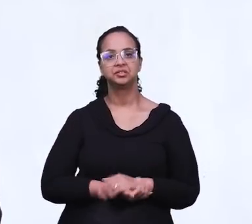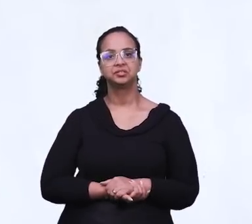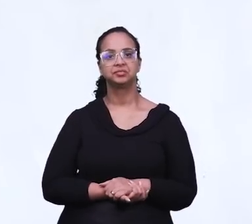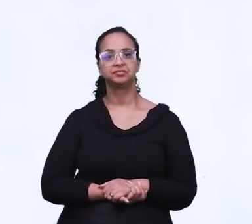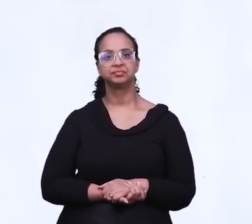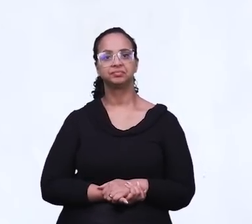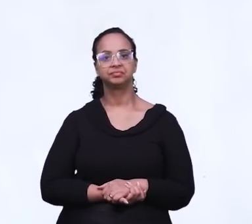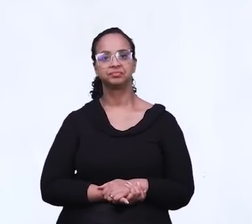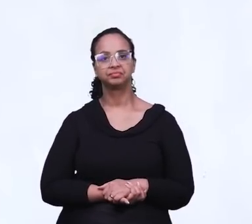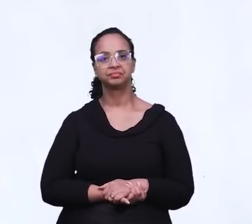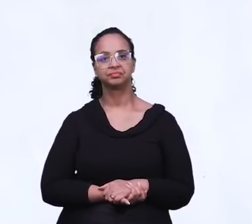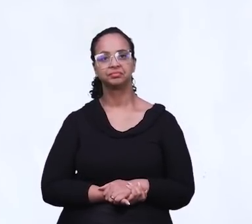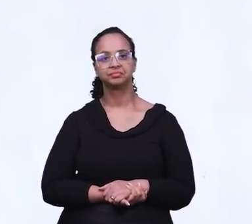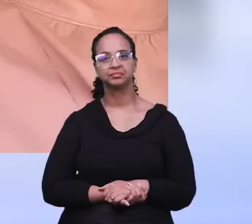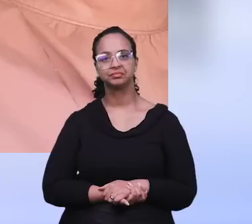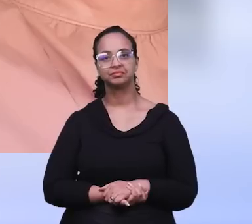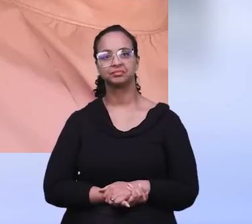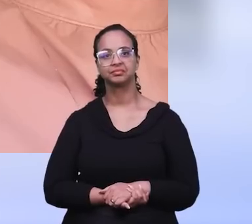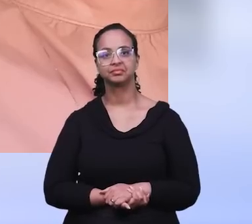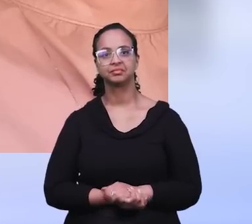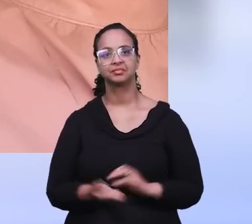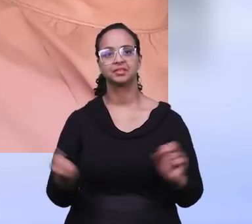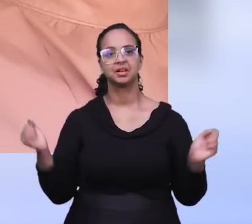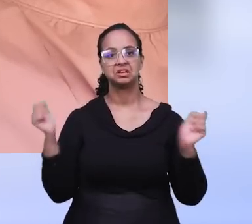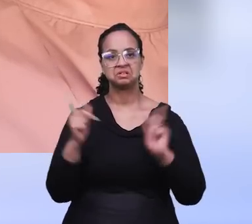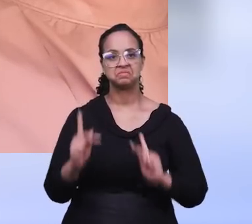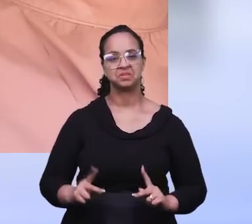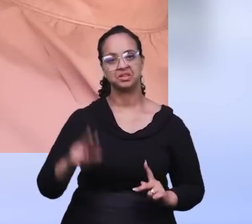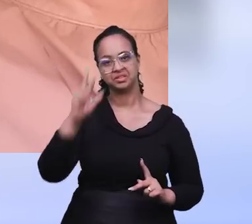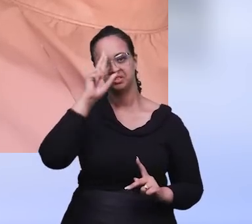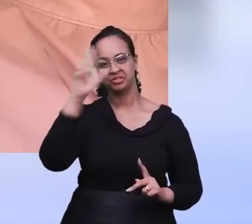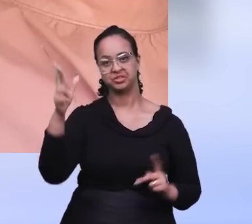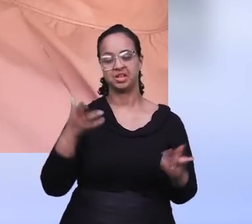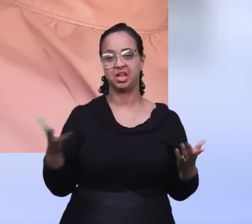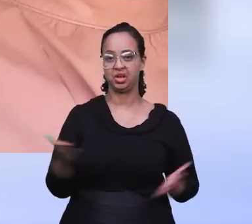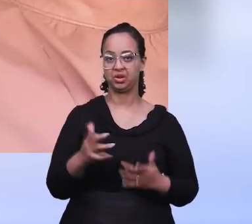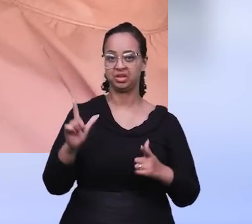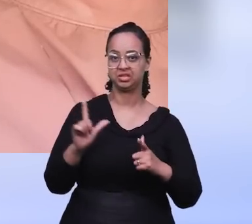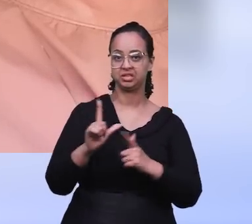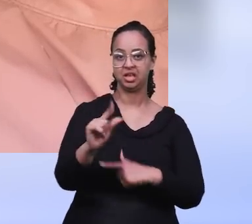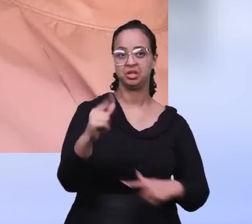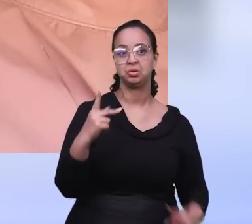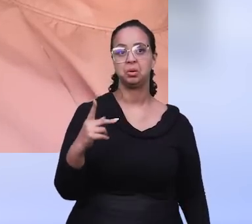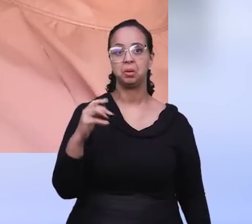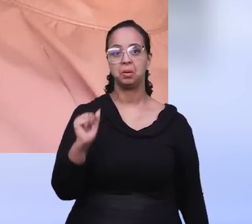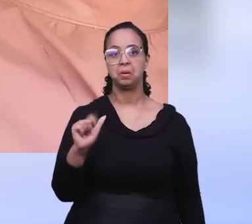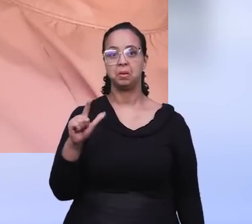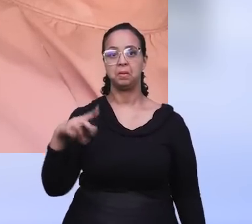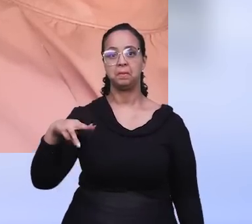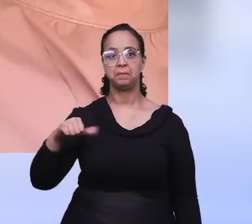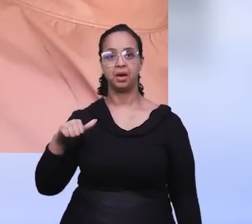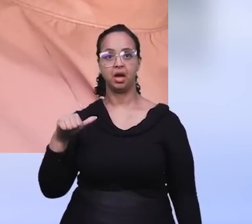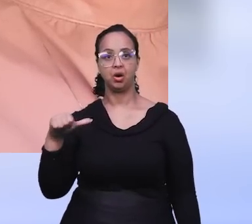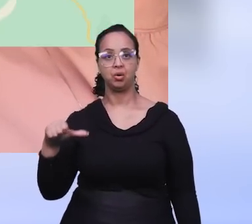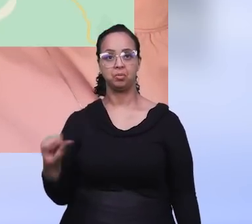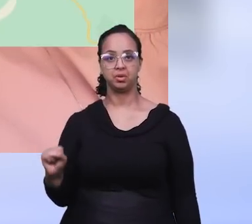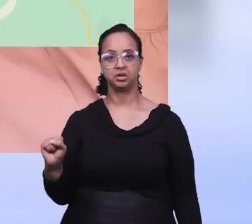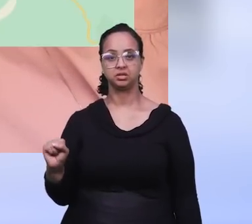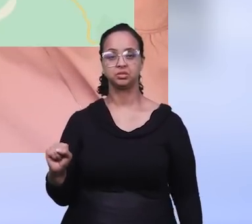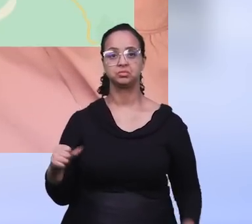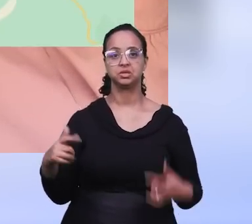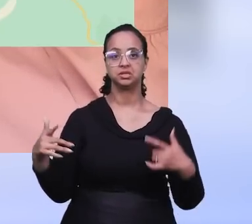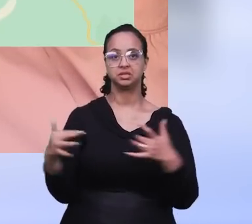foi essa assistência aí na cidade de Novo Acordo? A paz do Senhor Jesus, irmãos. Estamos saindo agora de Palmas, a caminho de Novo Acordo,